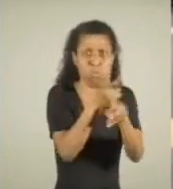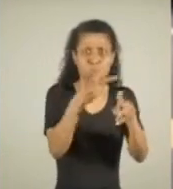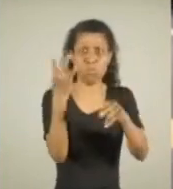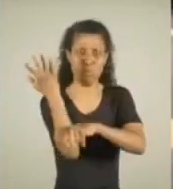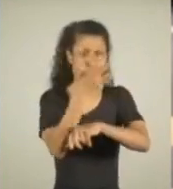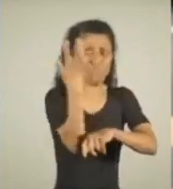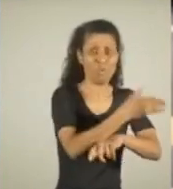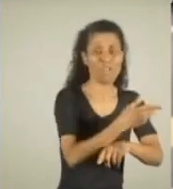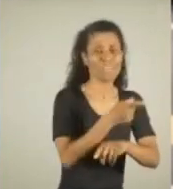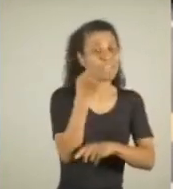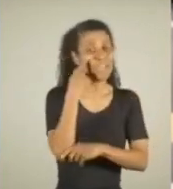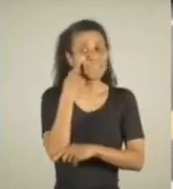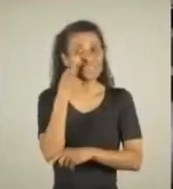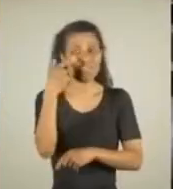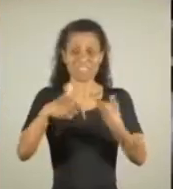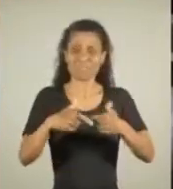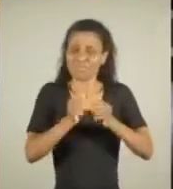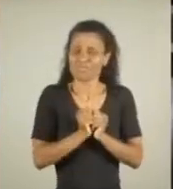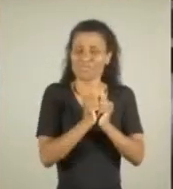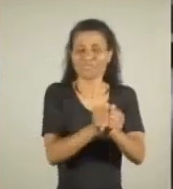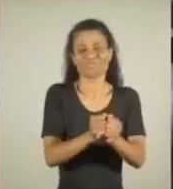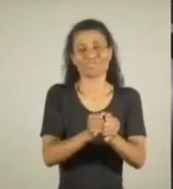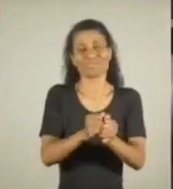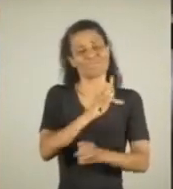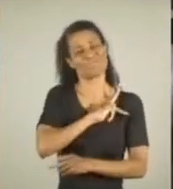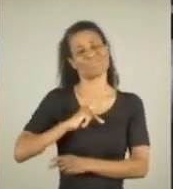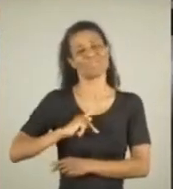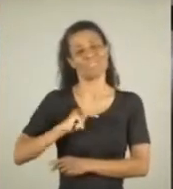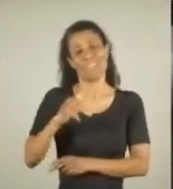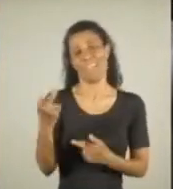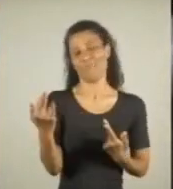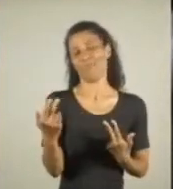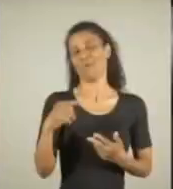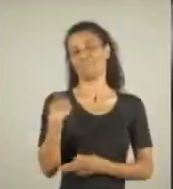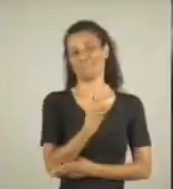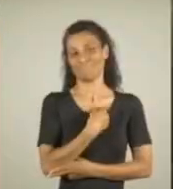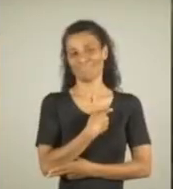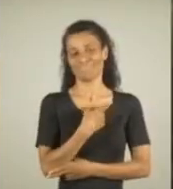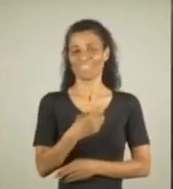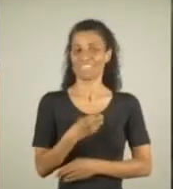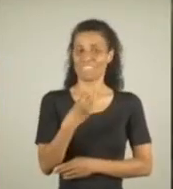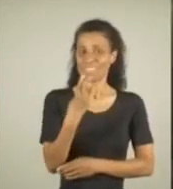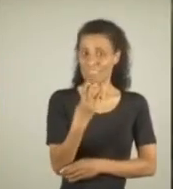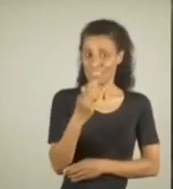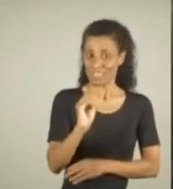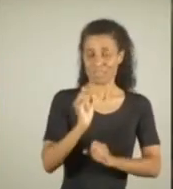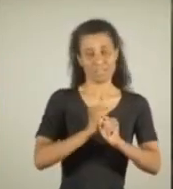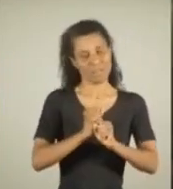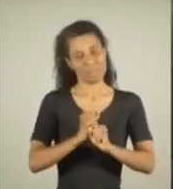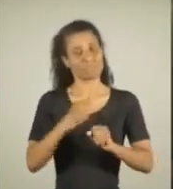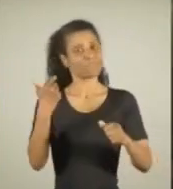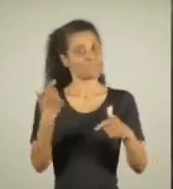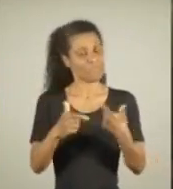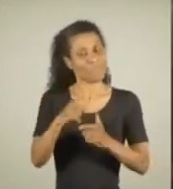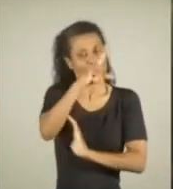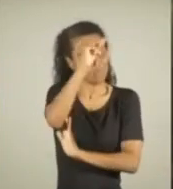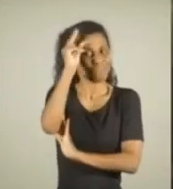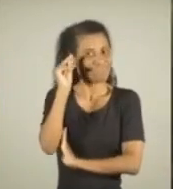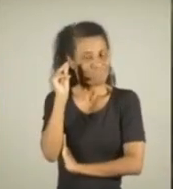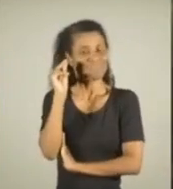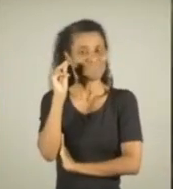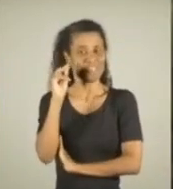deu, a gente pôde observar ele de mulherzinho trabalhando junto com o povo. Então, ele é gente como a gente. Estou há 30 anos na